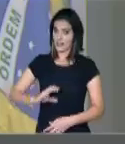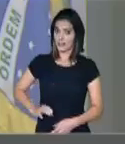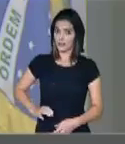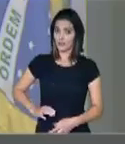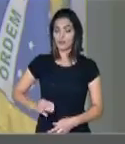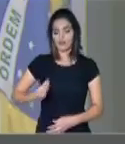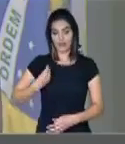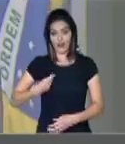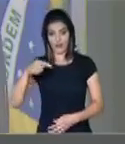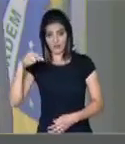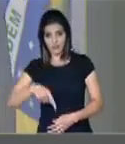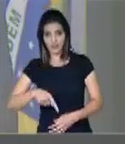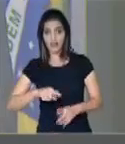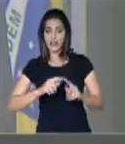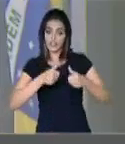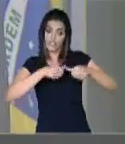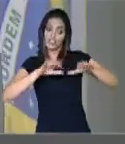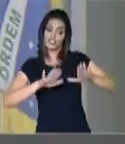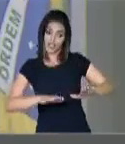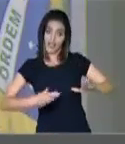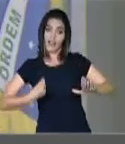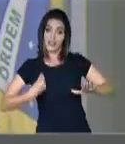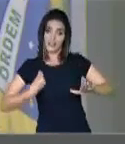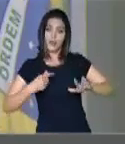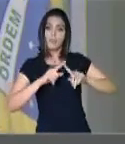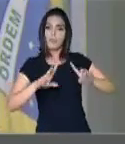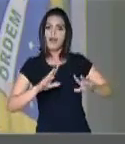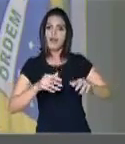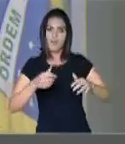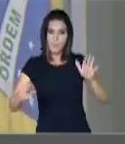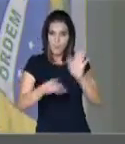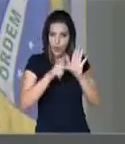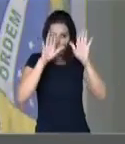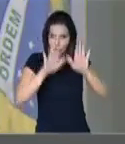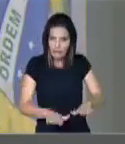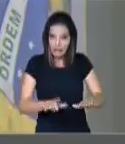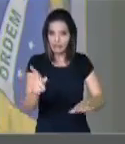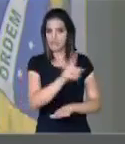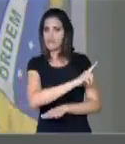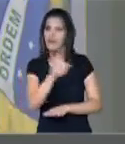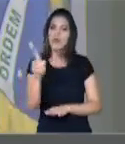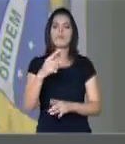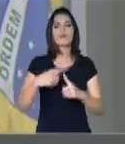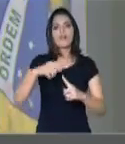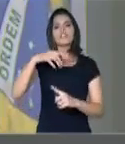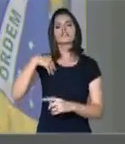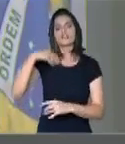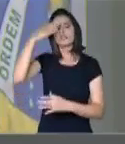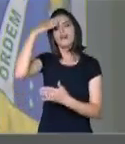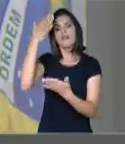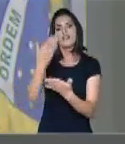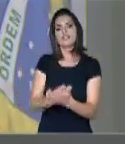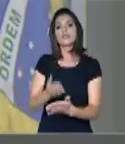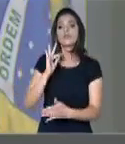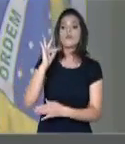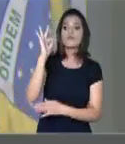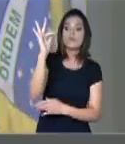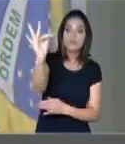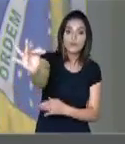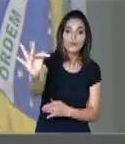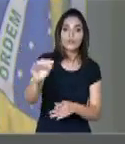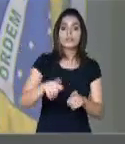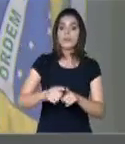aqui, mas, não somos daqui, porque, cremos, no porvir, e na vida eterna, parabéns, aos irmãos,